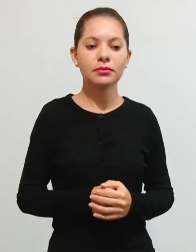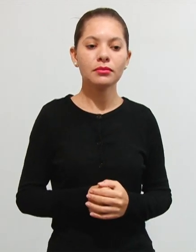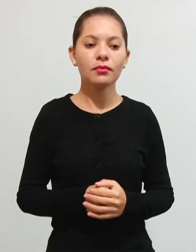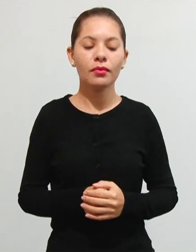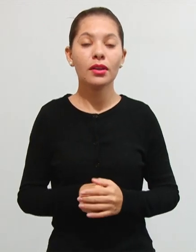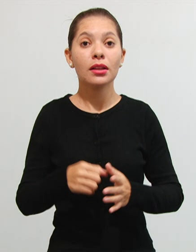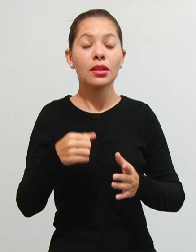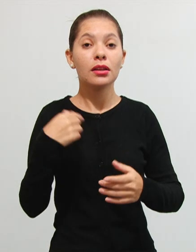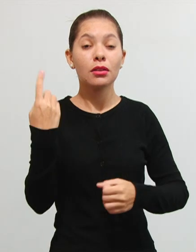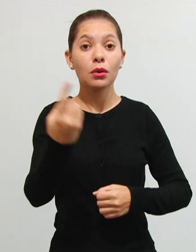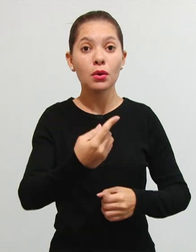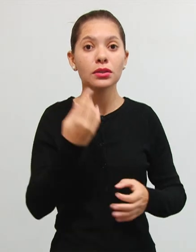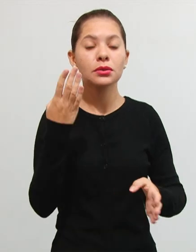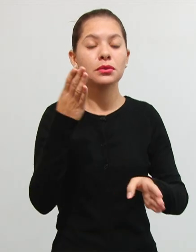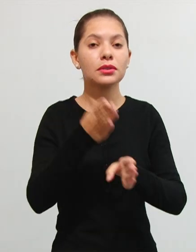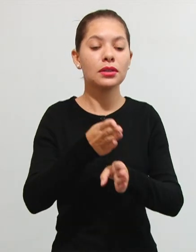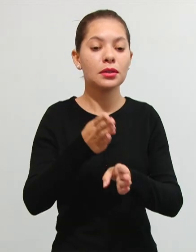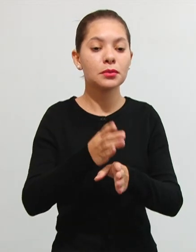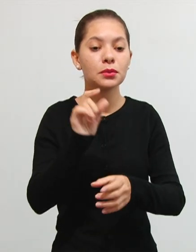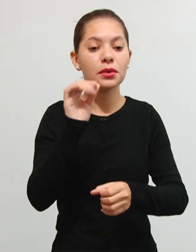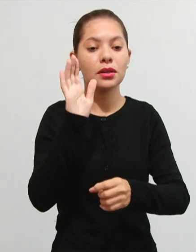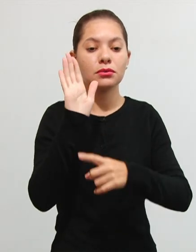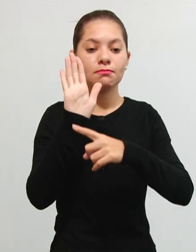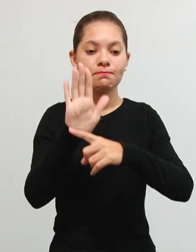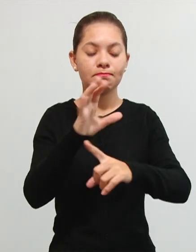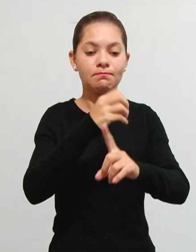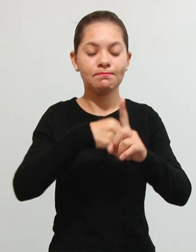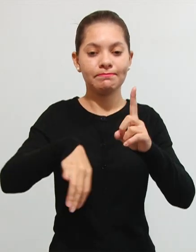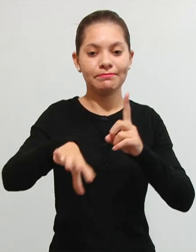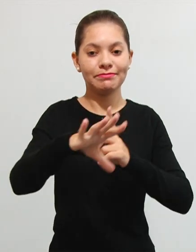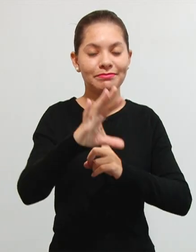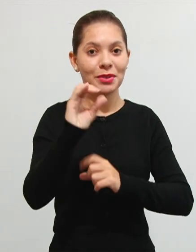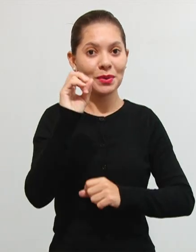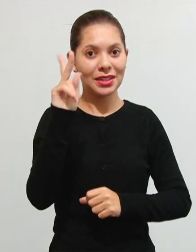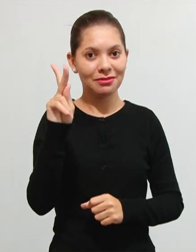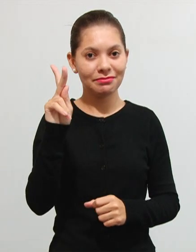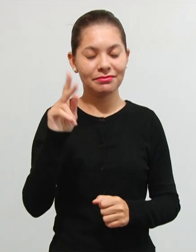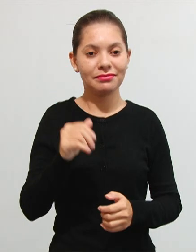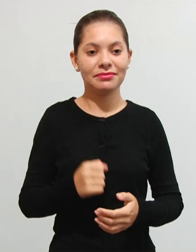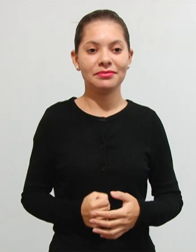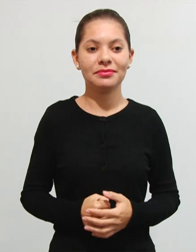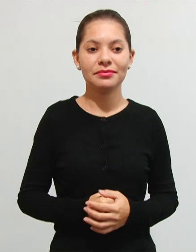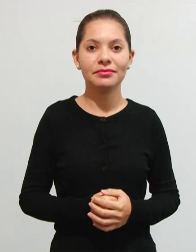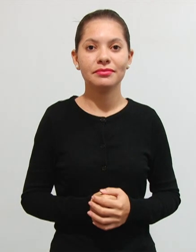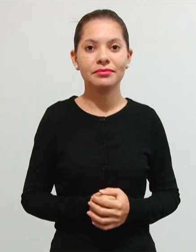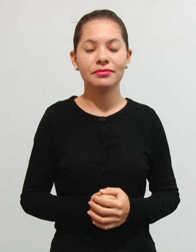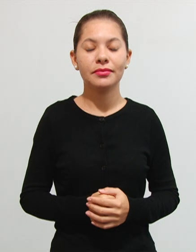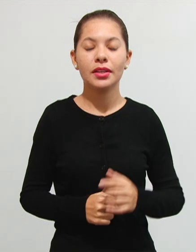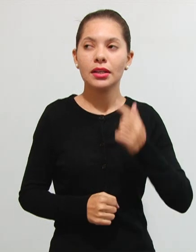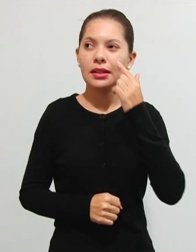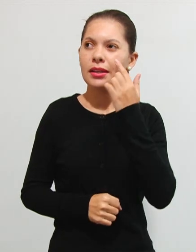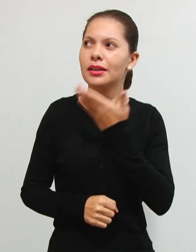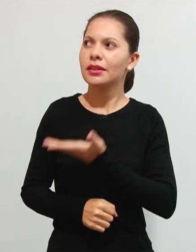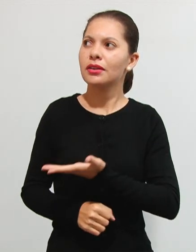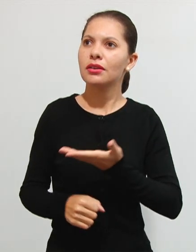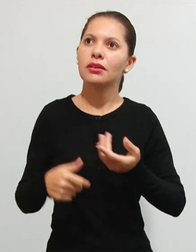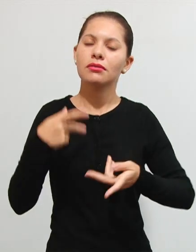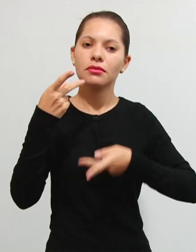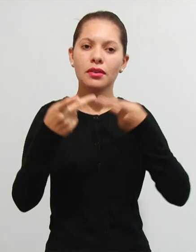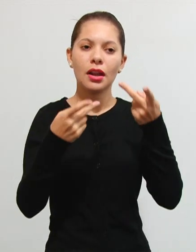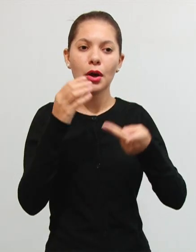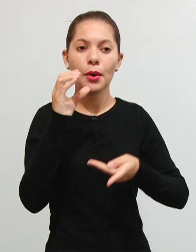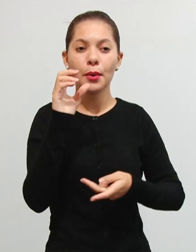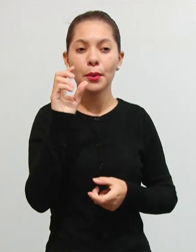tributárias encontraremos as contribuições sociais tá ok e aqui vamos falar um pouquinho da